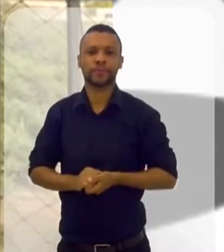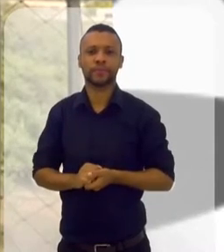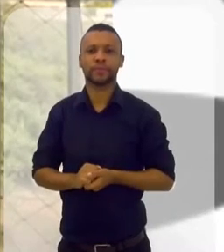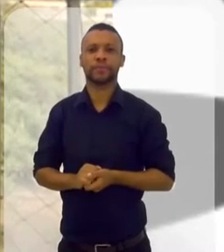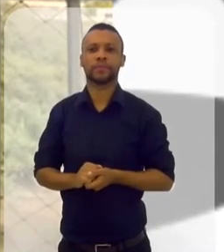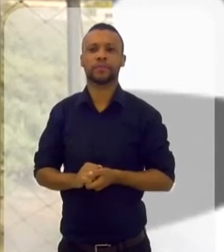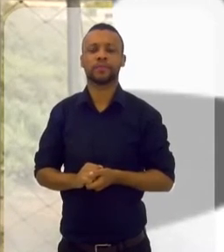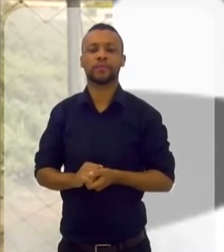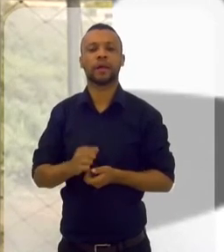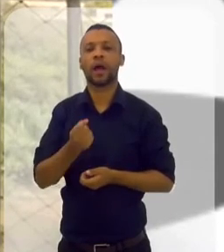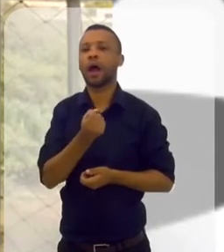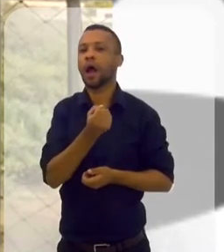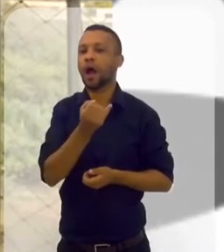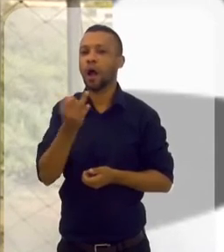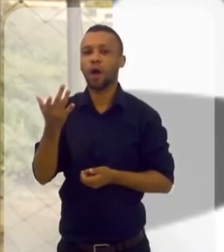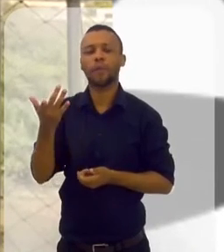alimentar.